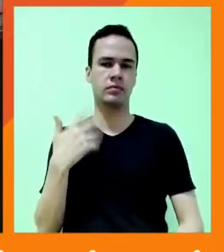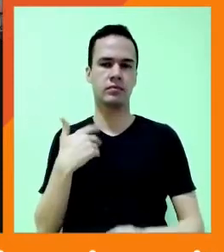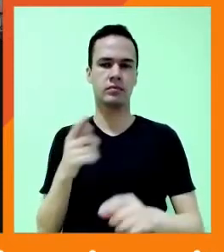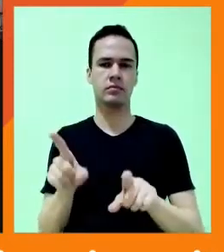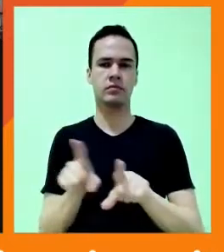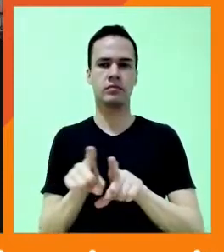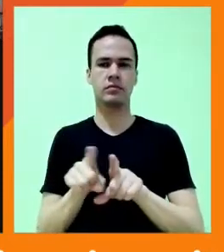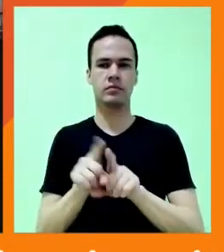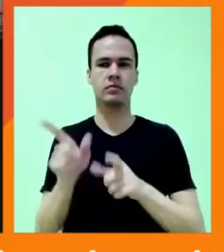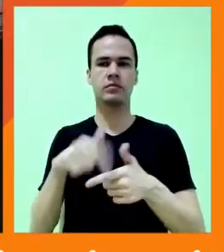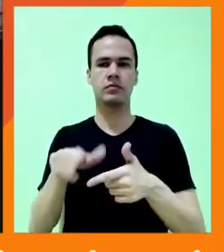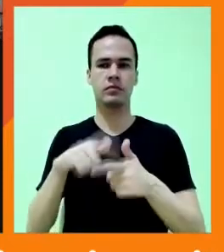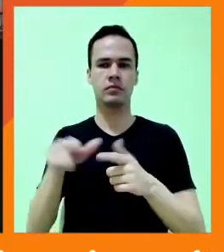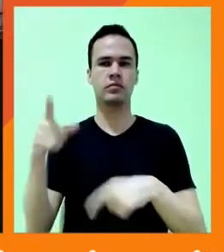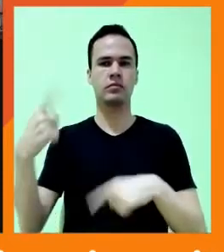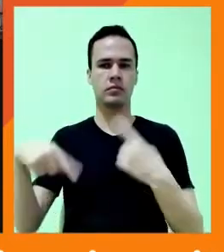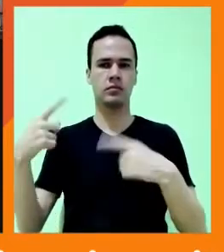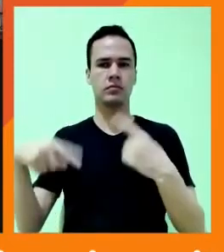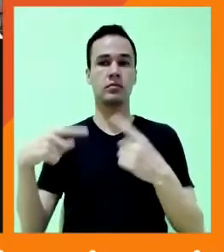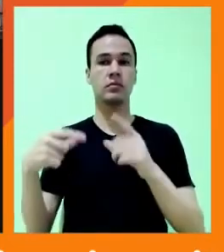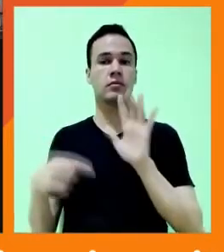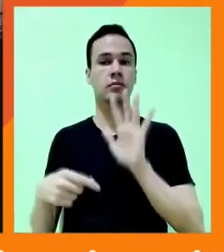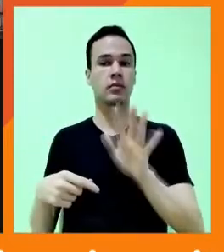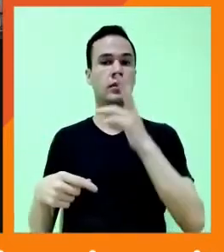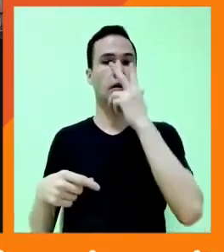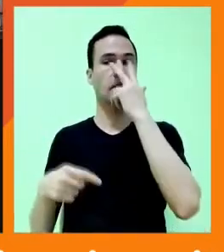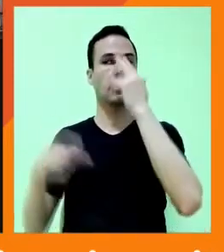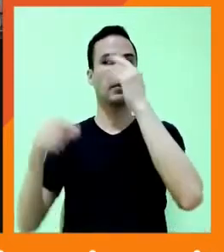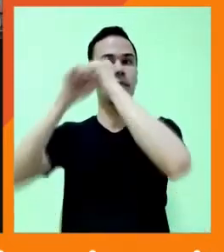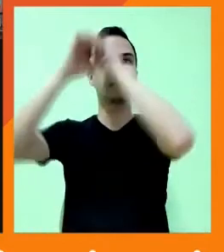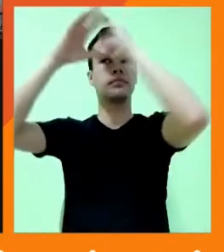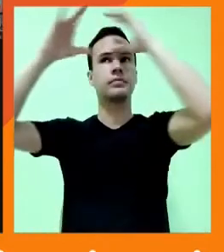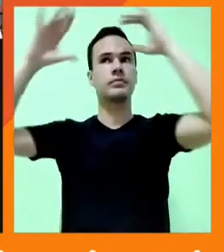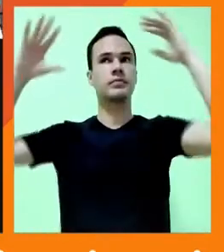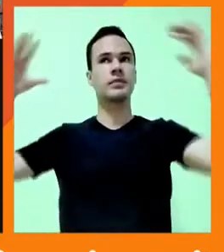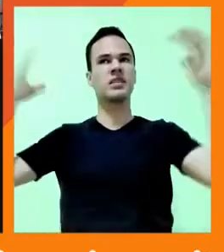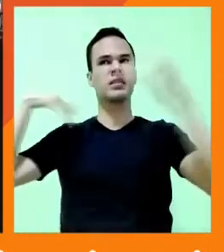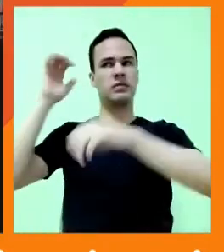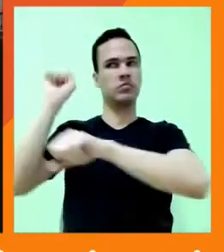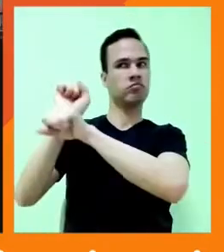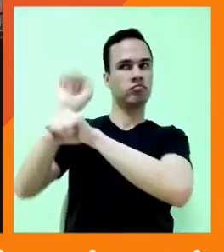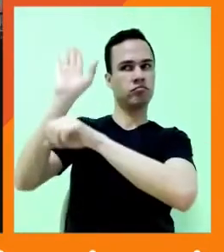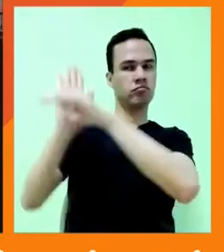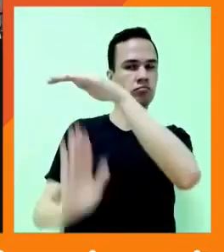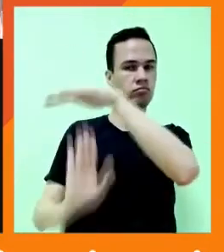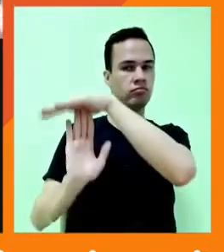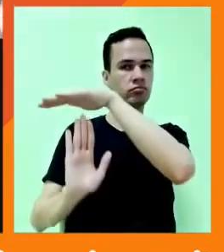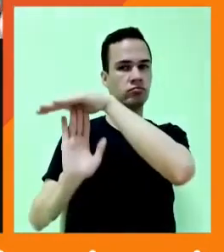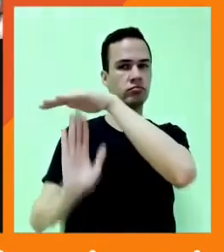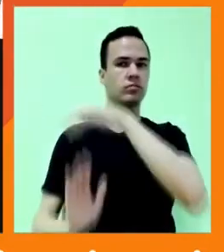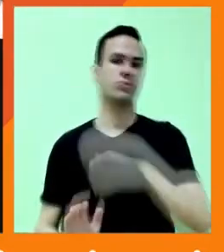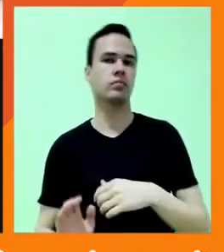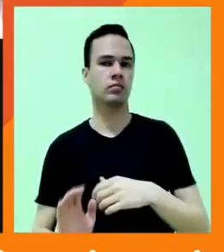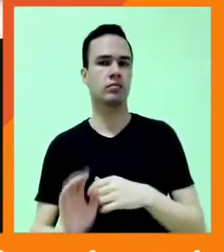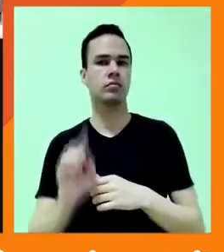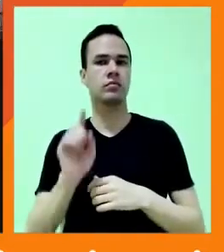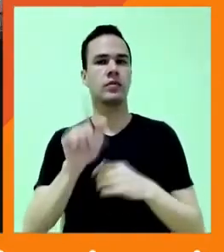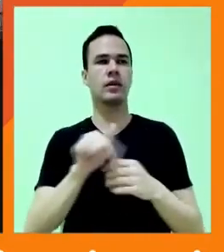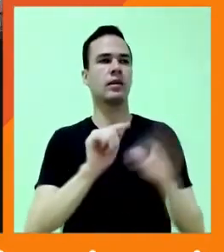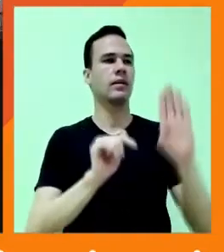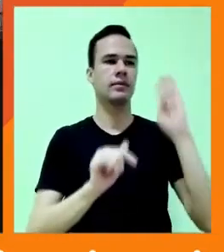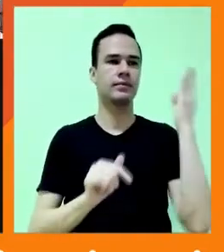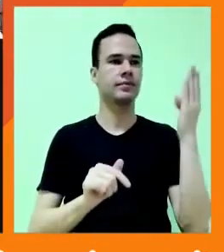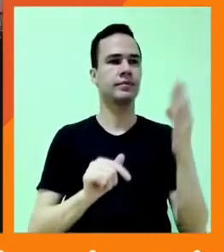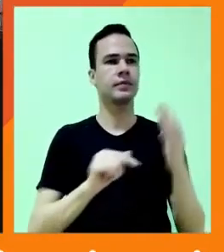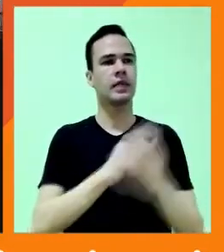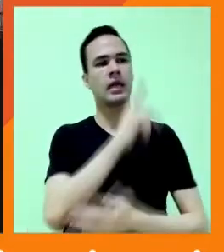bastante. Mas parece que sonhar a gente vai adiando. A gente oscila entre um fatalismo de as coisas são como elas